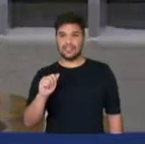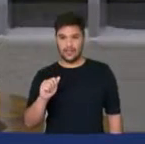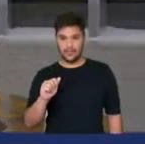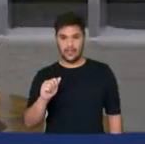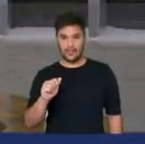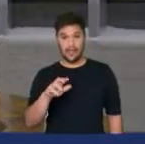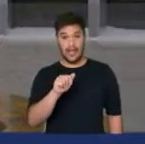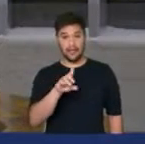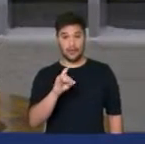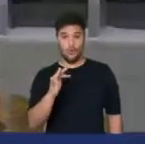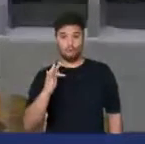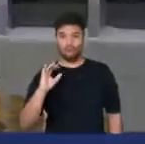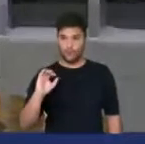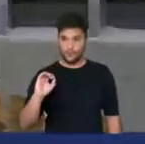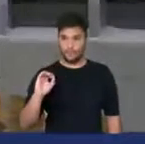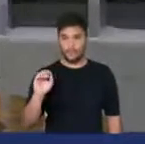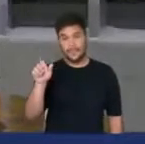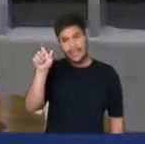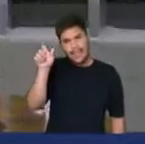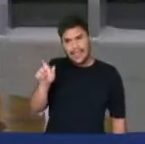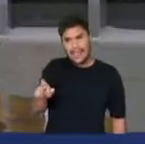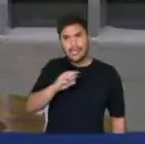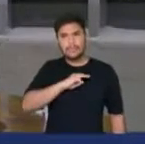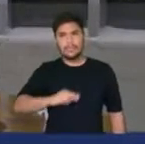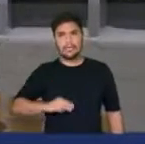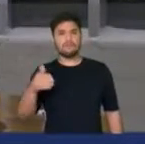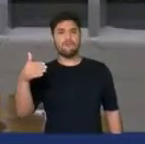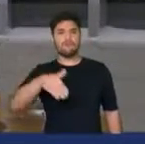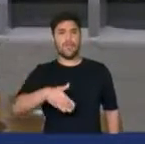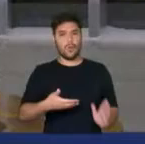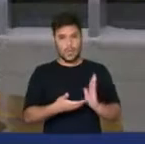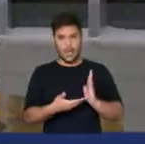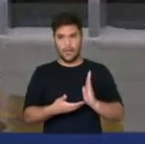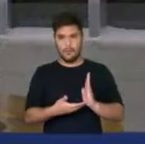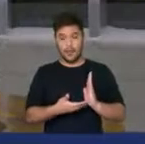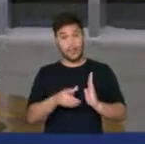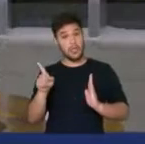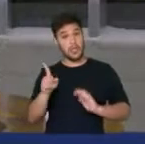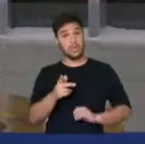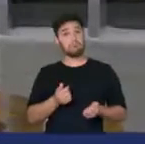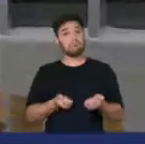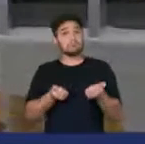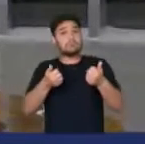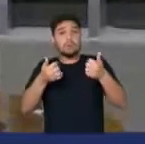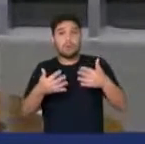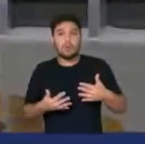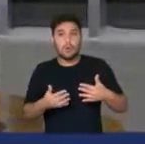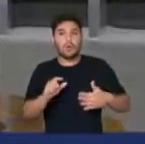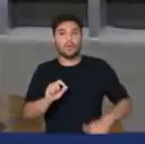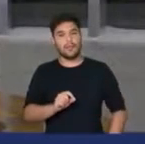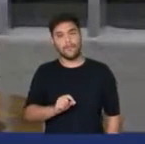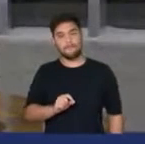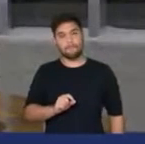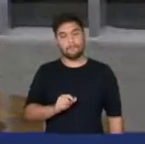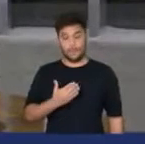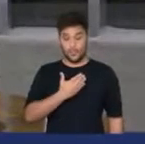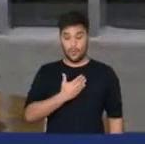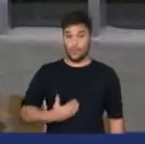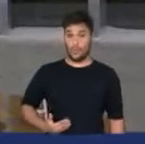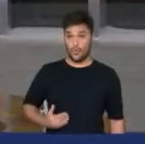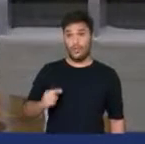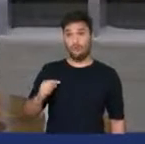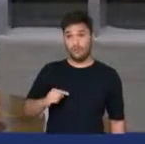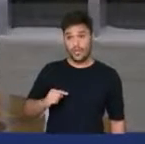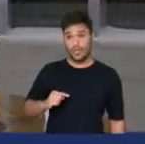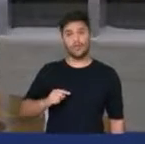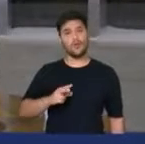Sachida, ele veio aqui para dizer para nós que a posição do governo